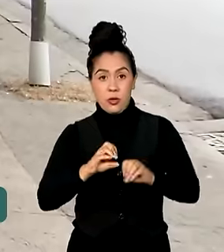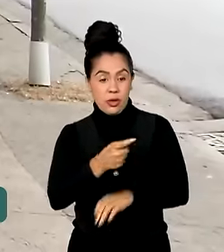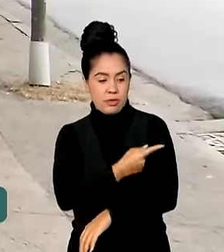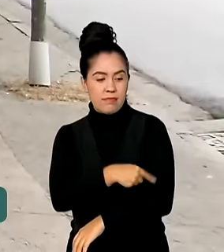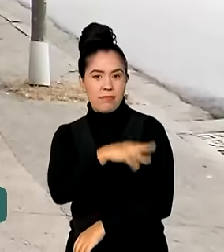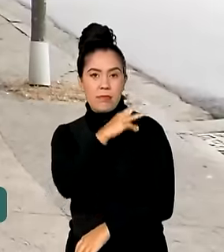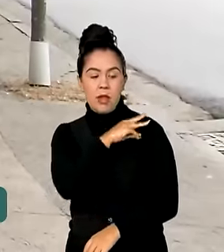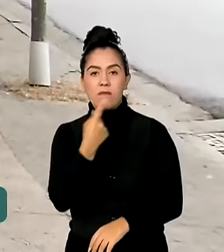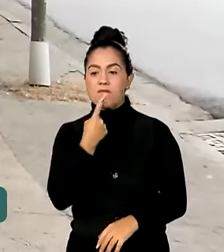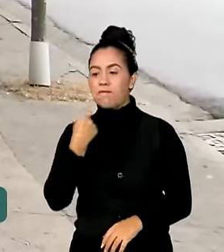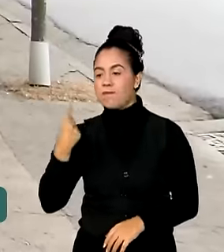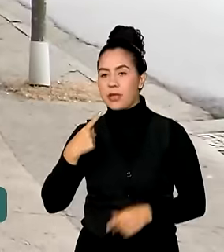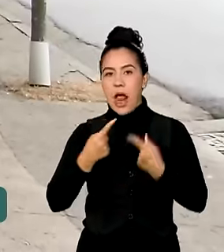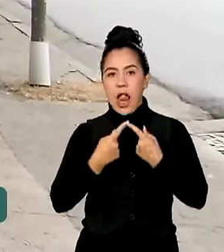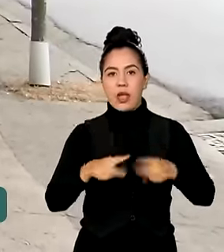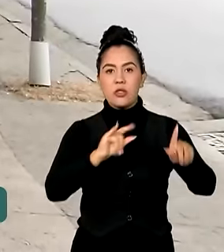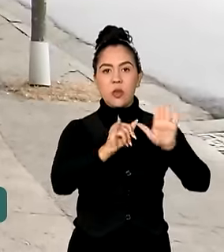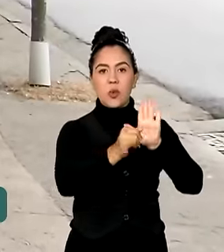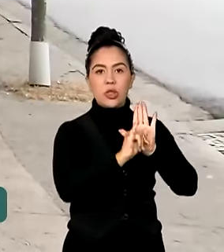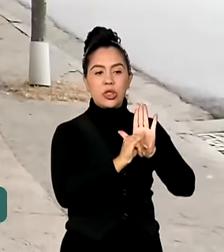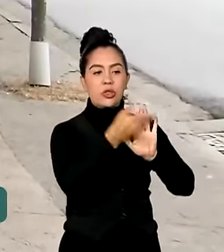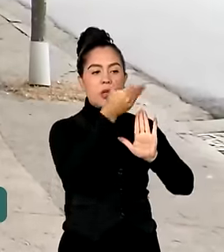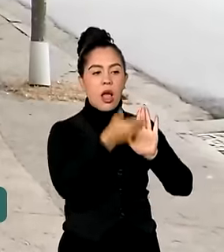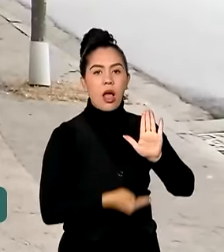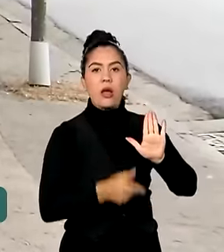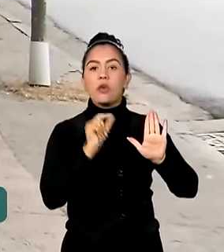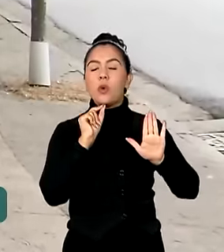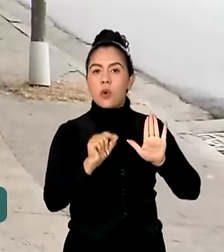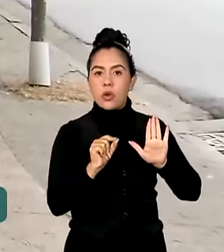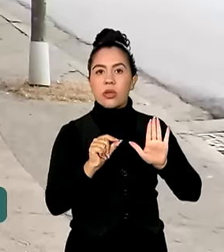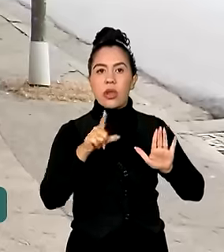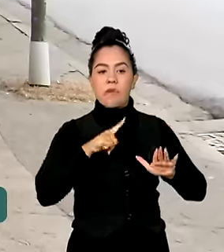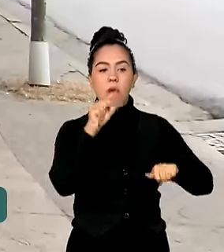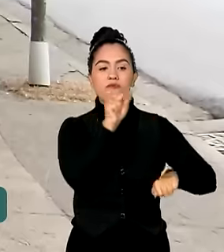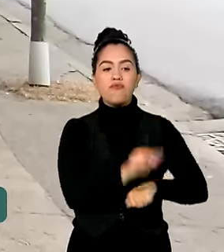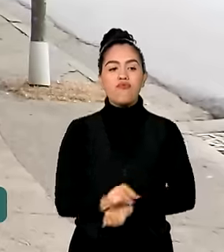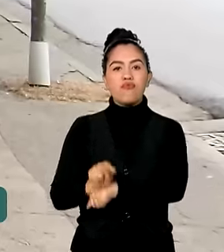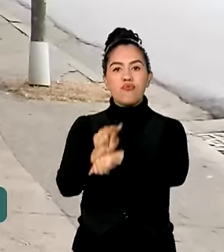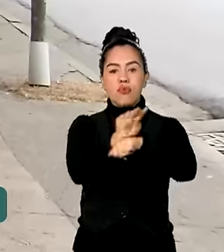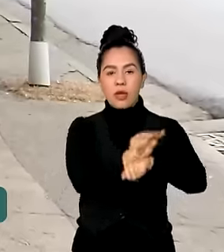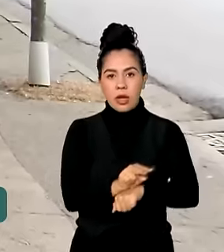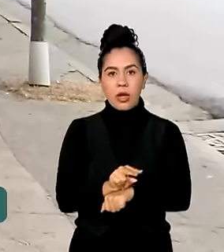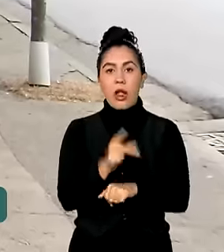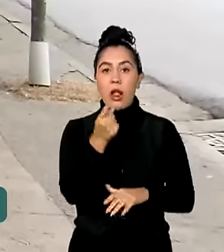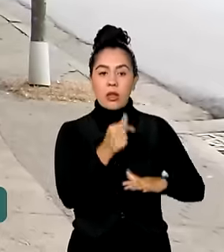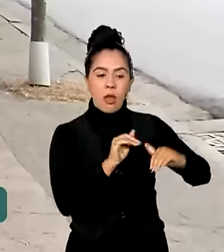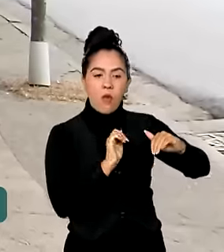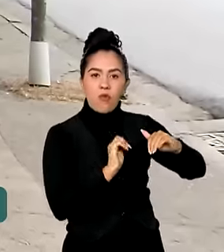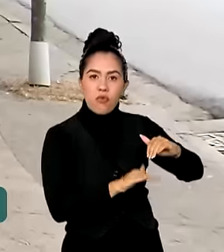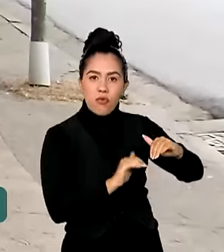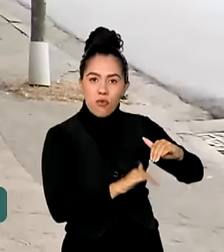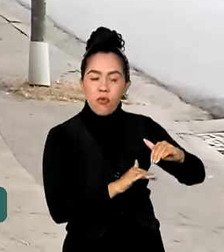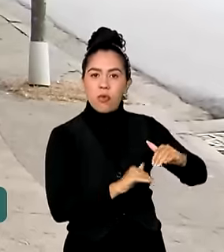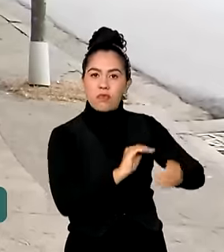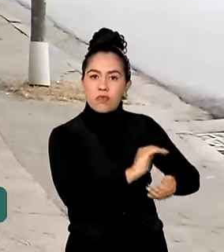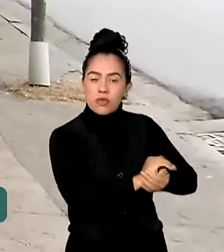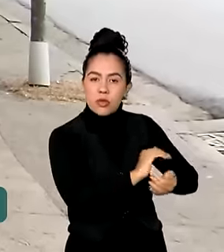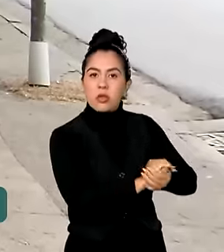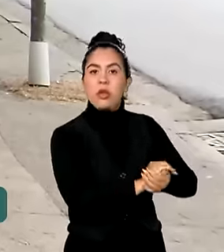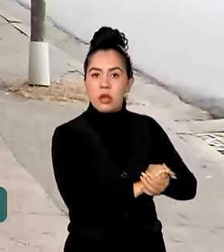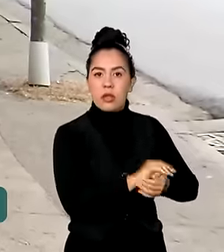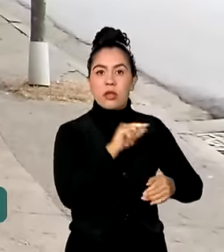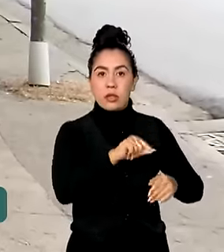lançado agora é baseado em renúncia fiscal do FUCHI, que é o Fundo de Universalização dos Serviços de